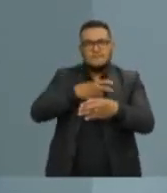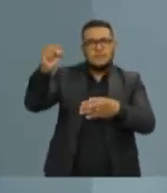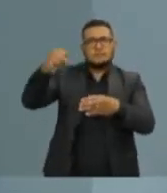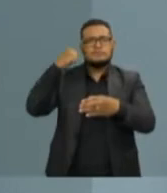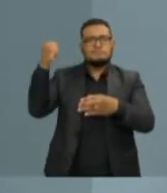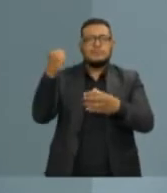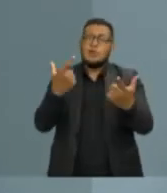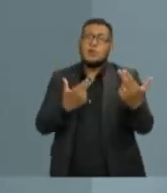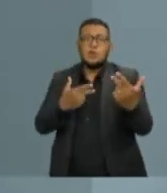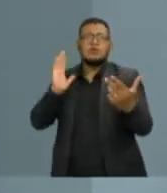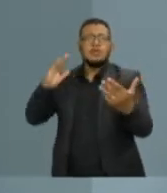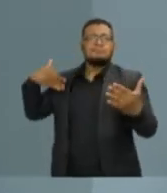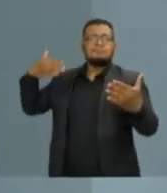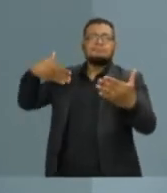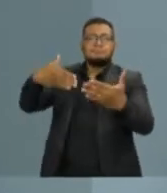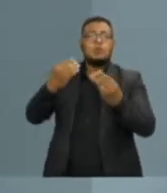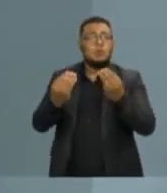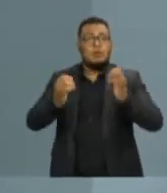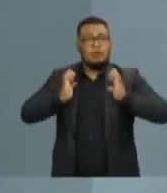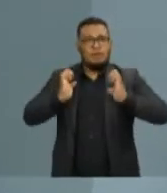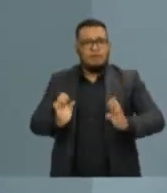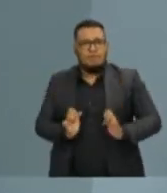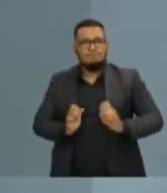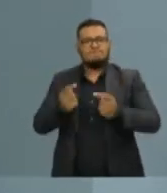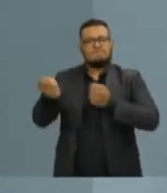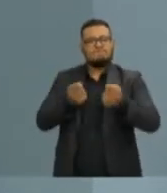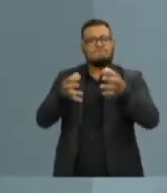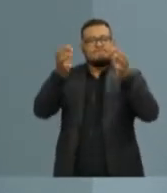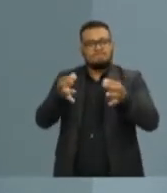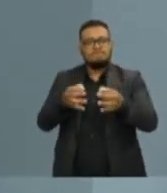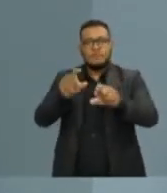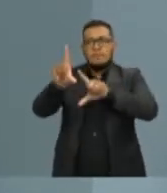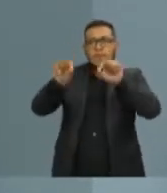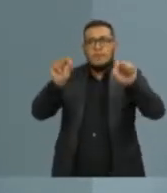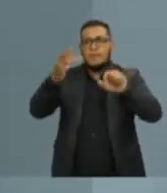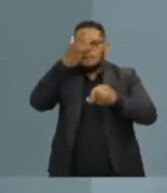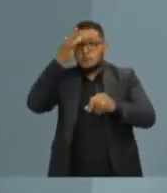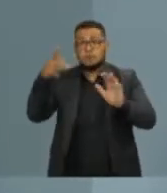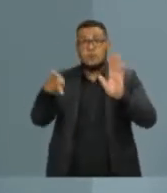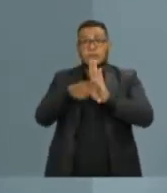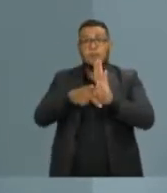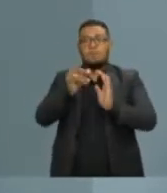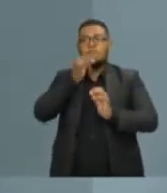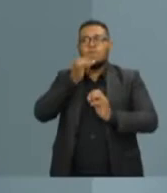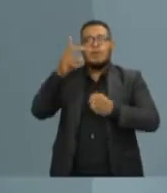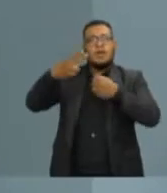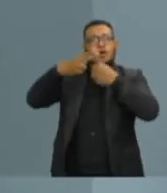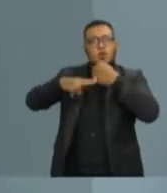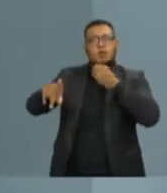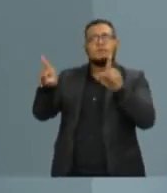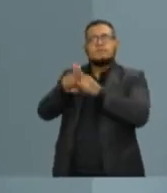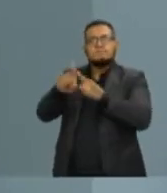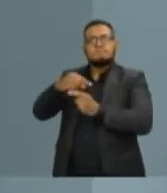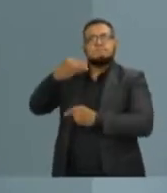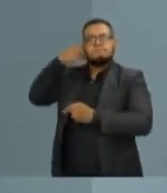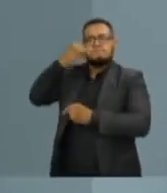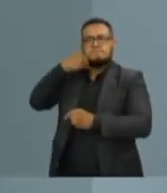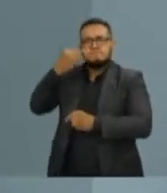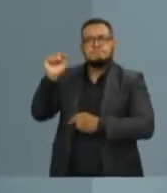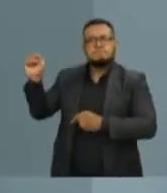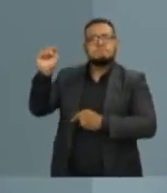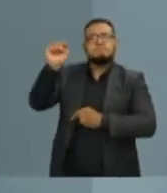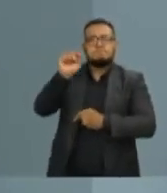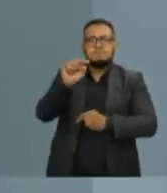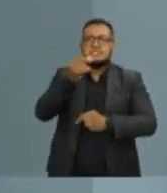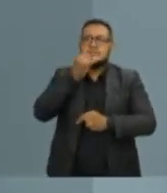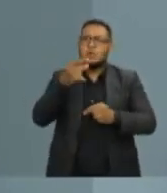com ética, com boa gestão, selecionando bons quadros na Universidade Federal do Espírito Santo e também nas entidades privadas. Quadros que